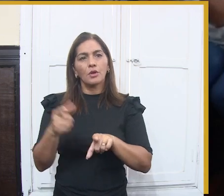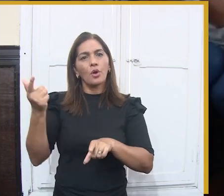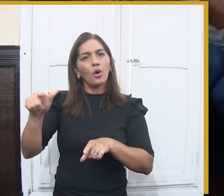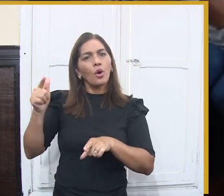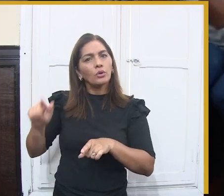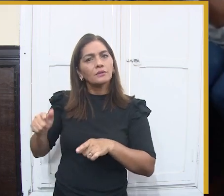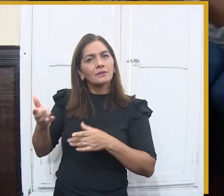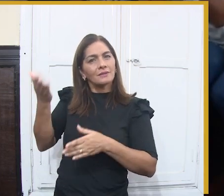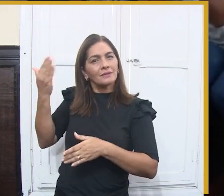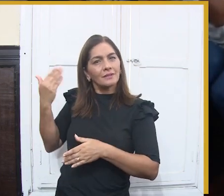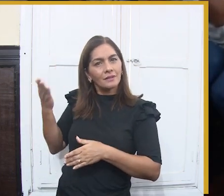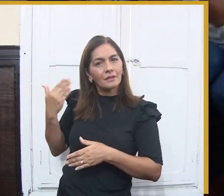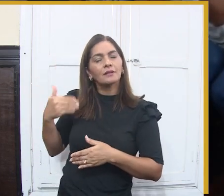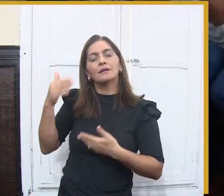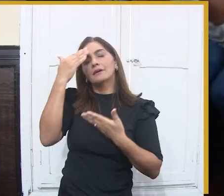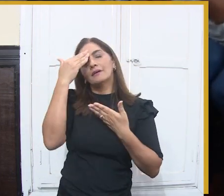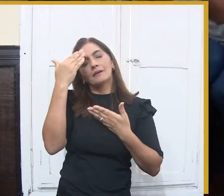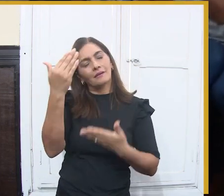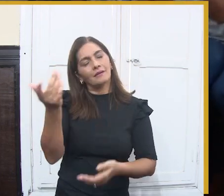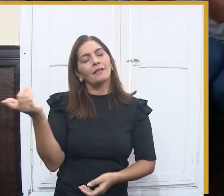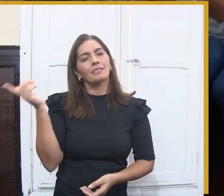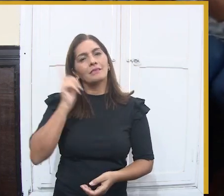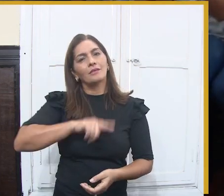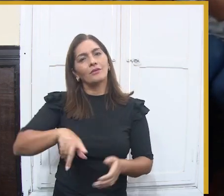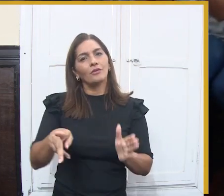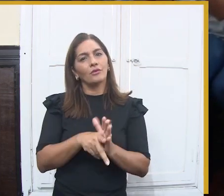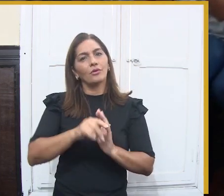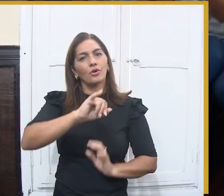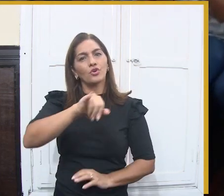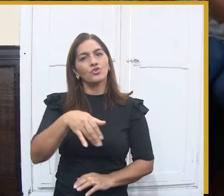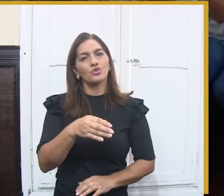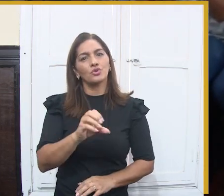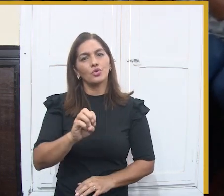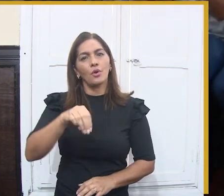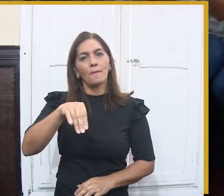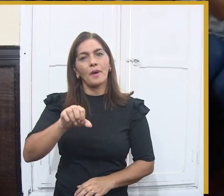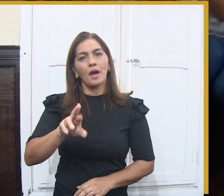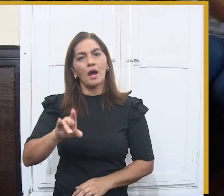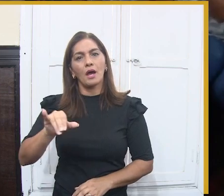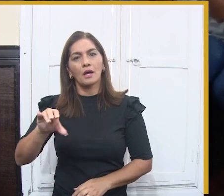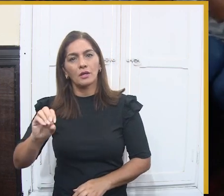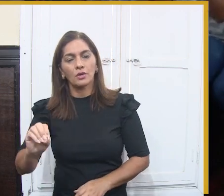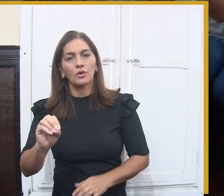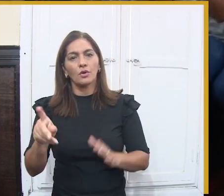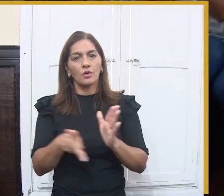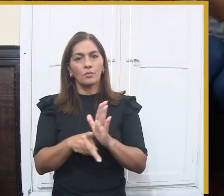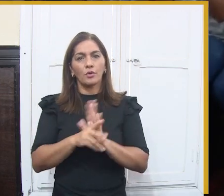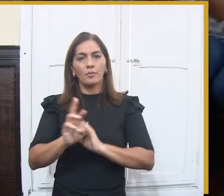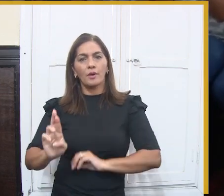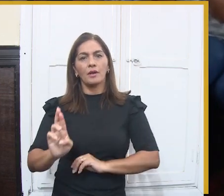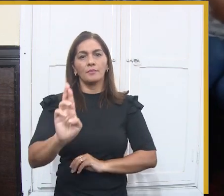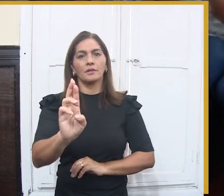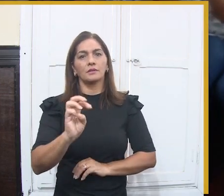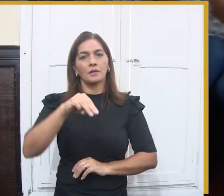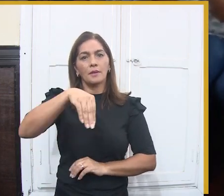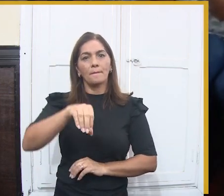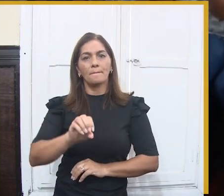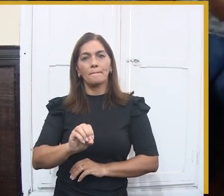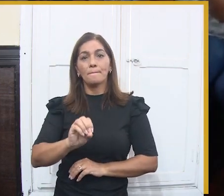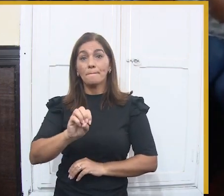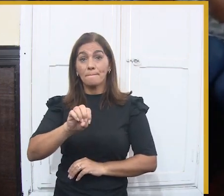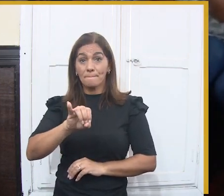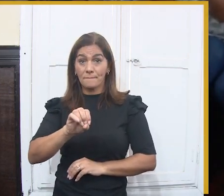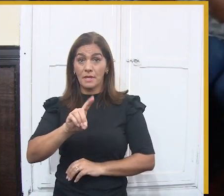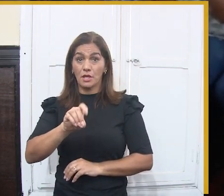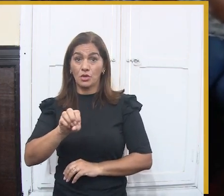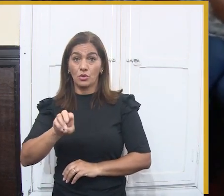não fosse a Amido ano passado, nós teríamos tido muito mais dificuldades do que nós tivemos. Então, aqui é um agradecimento mais uma vez,